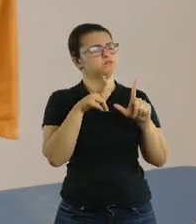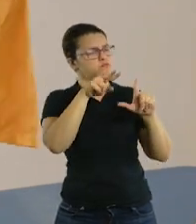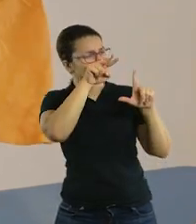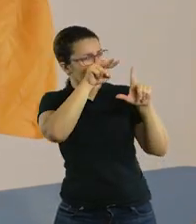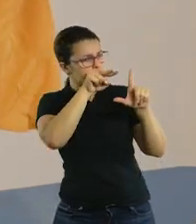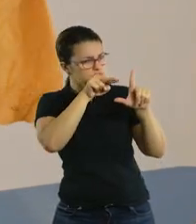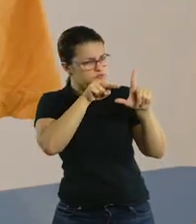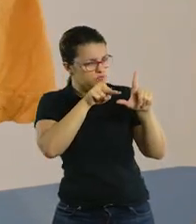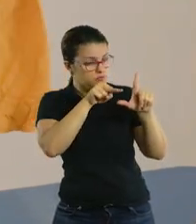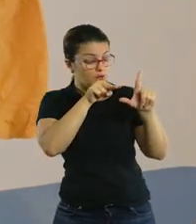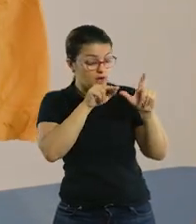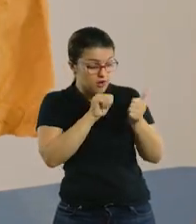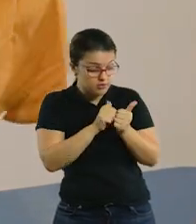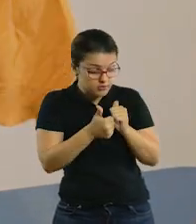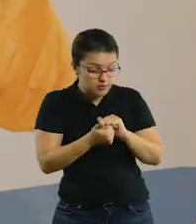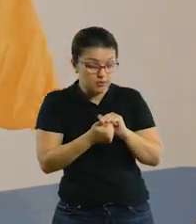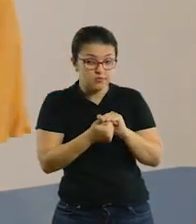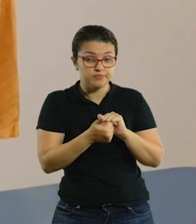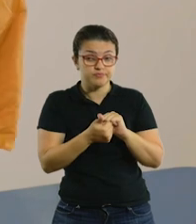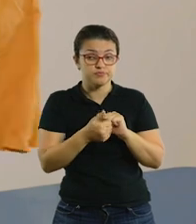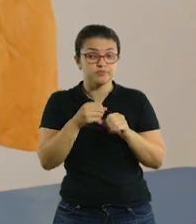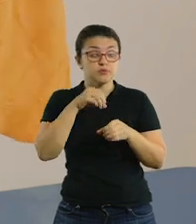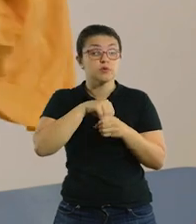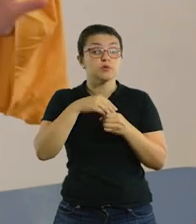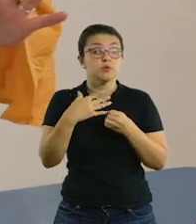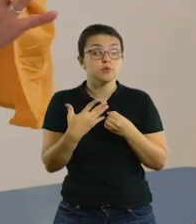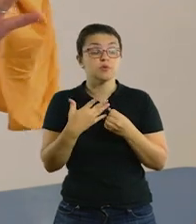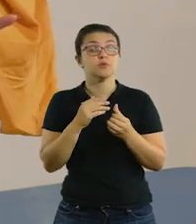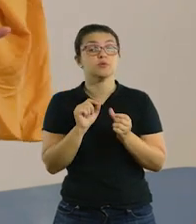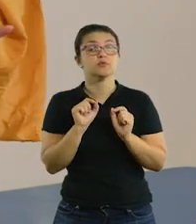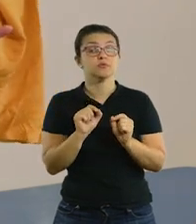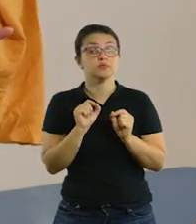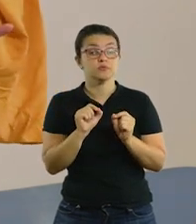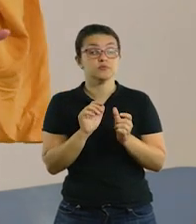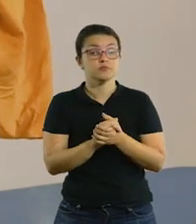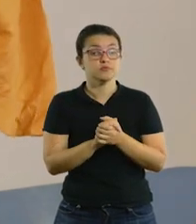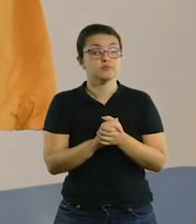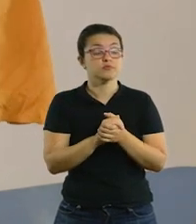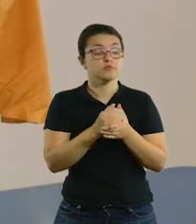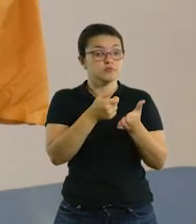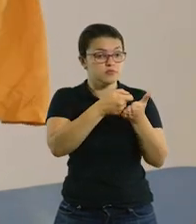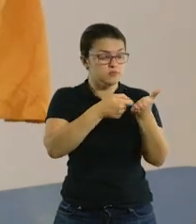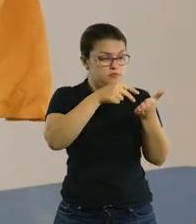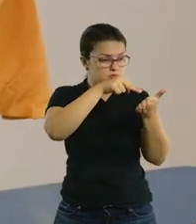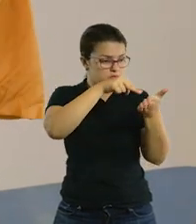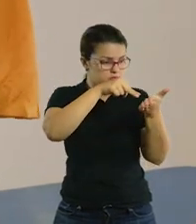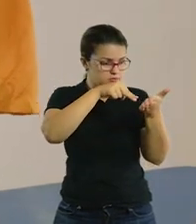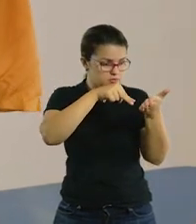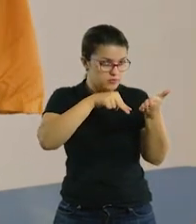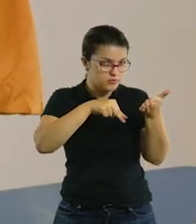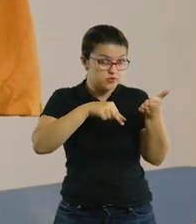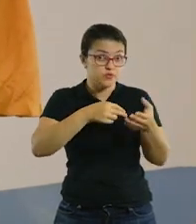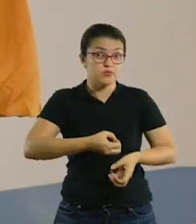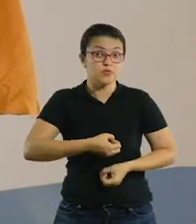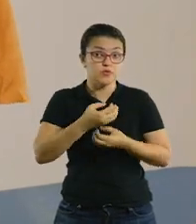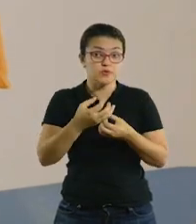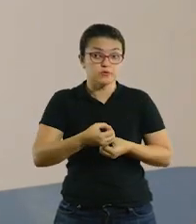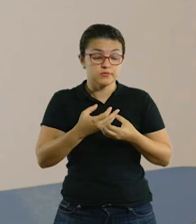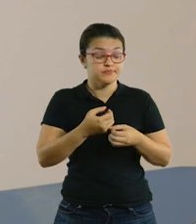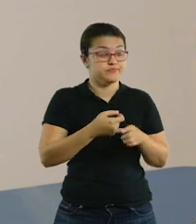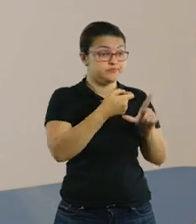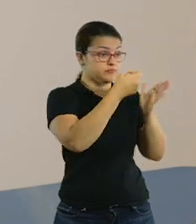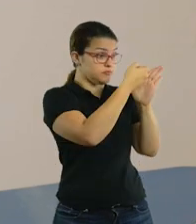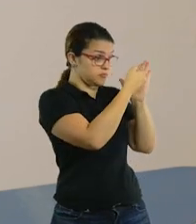E aí, aqui a gente tem as nossas adaptações. Então, aqui, o conteúdo do professor da sala regular é a leitura de um texto informativo.